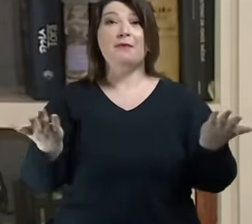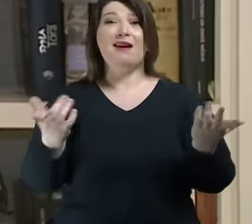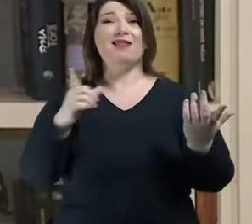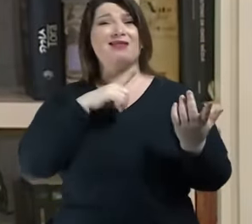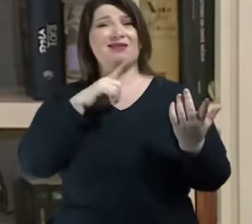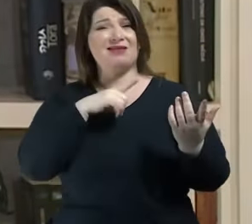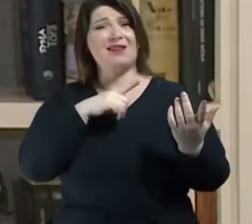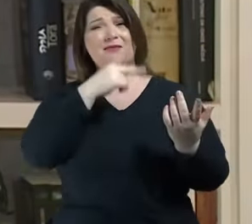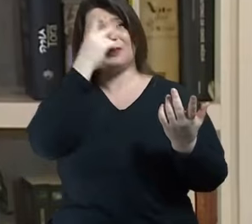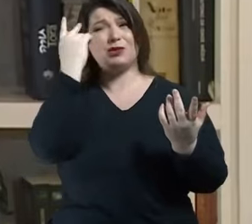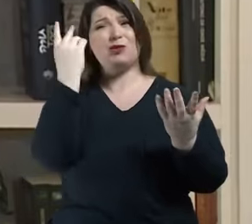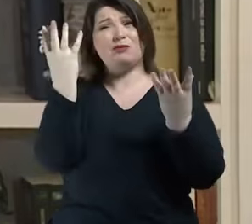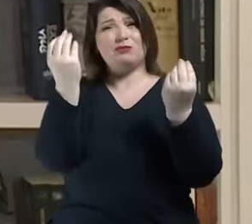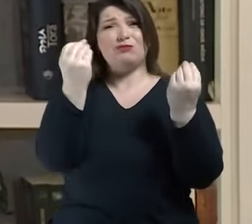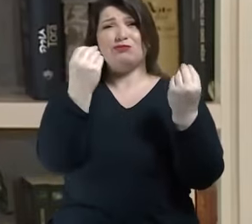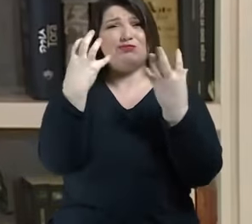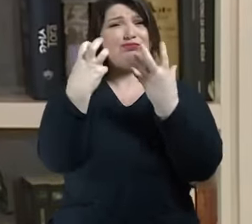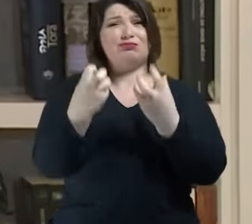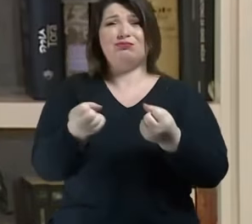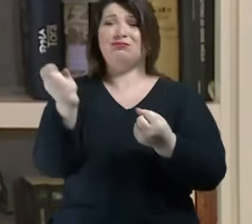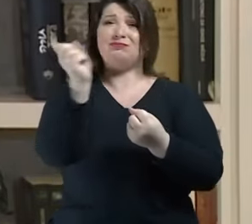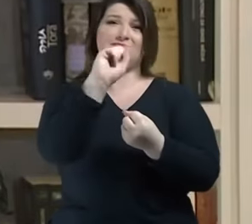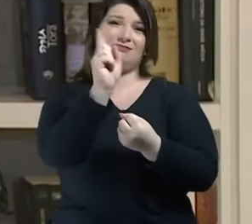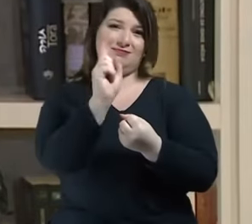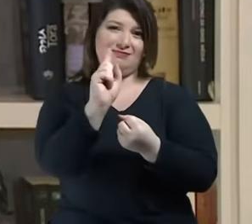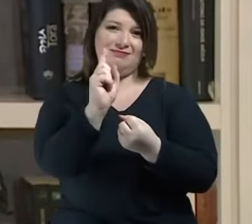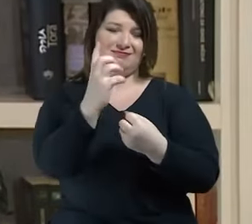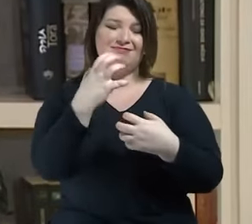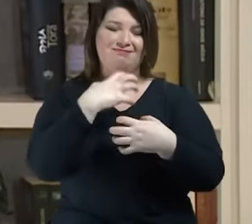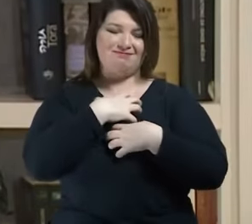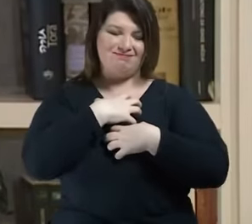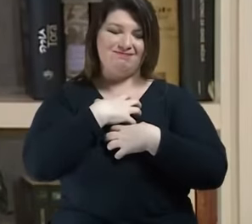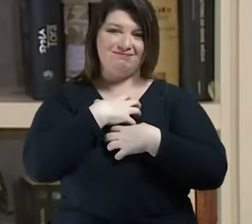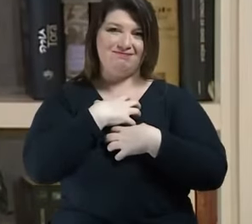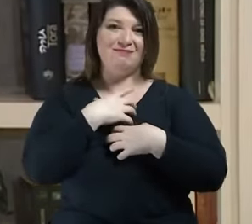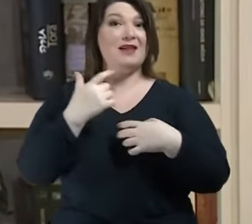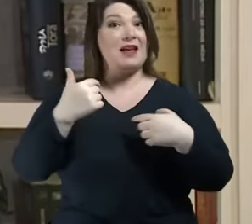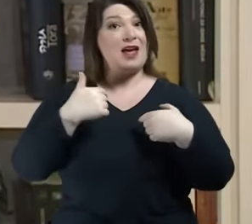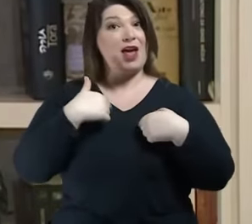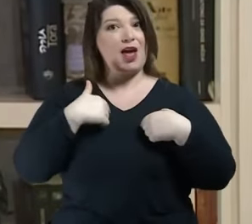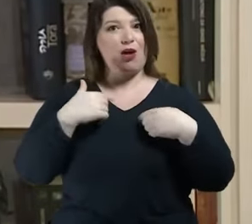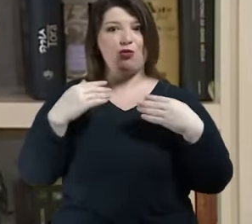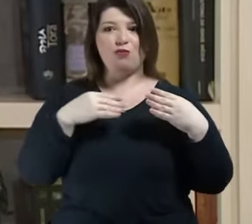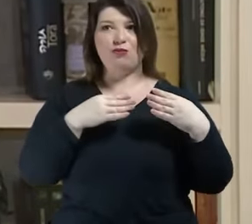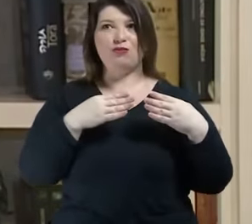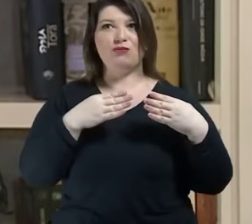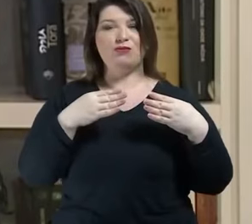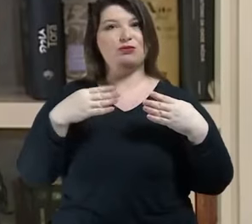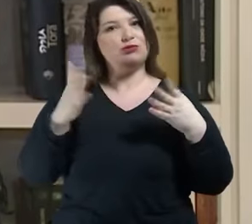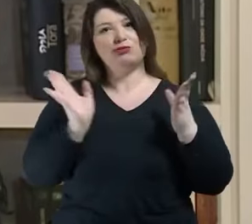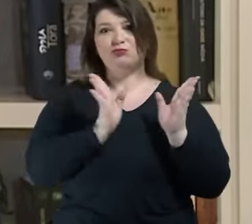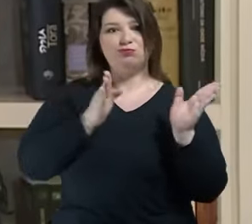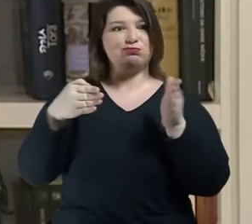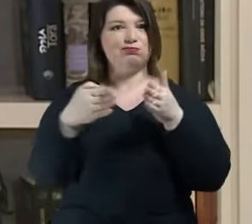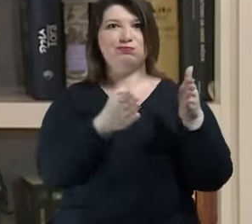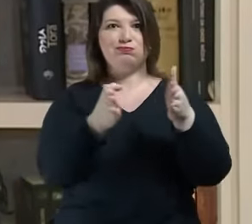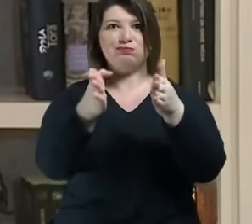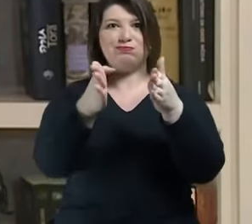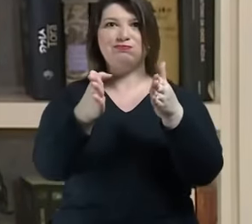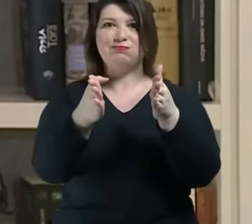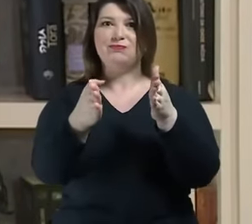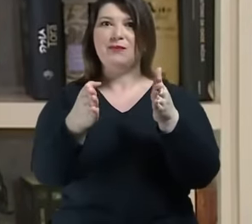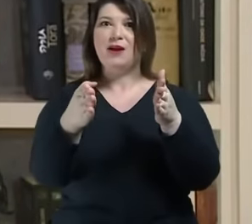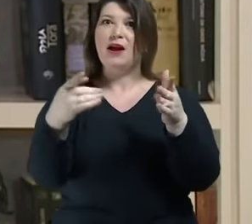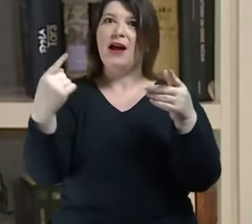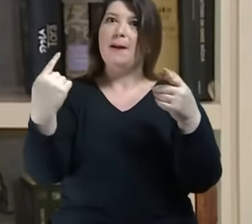Mas esse foi o eixo que eu segui aqui no meu café filosófico e propus a grandes